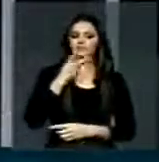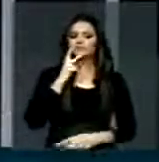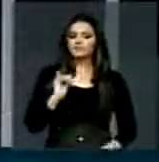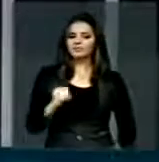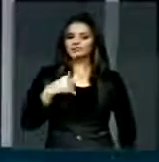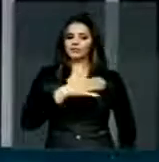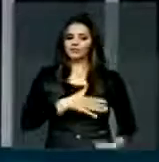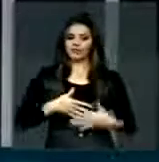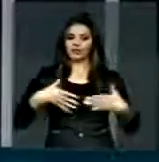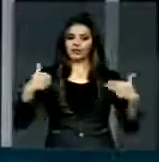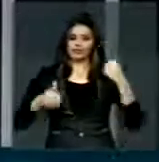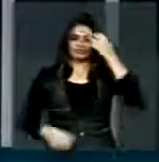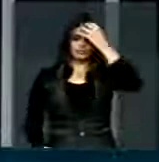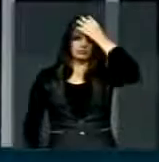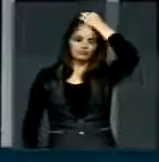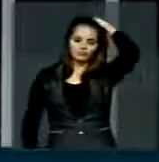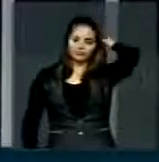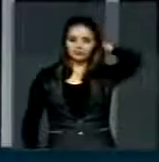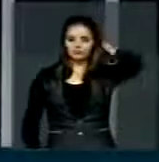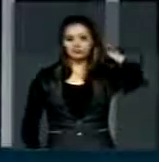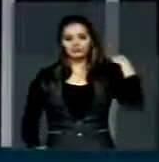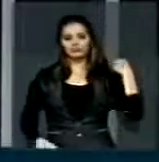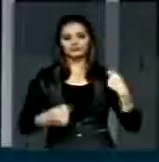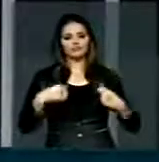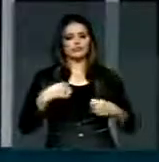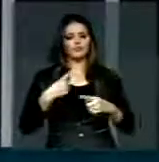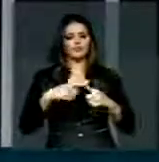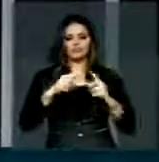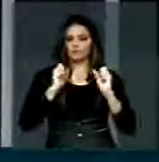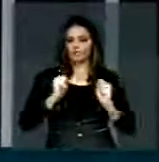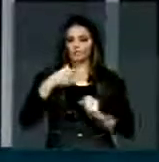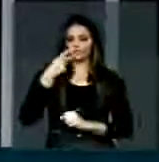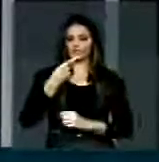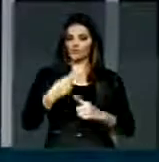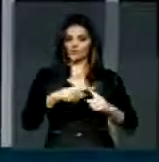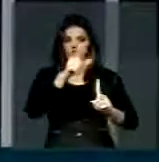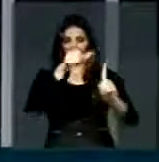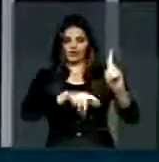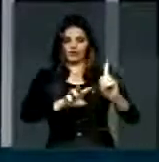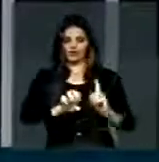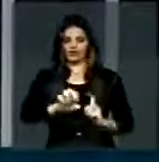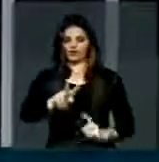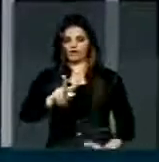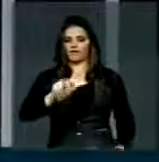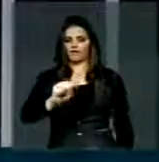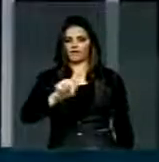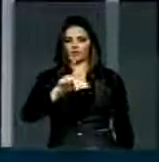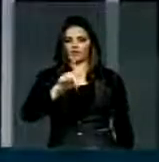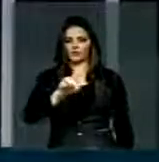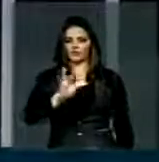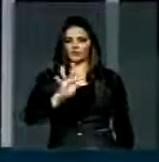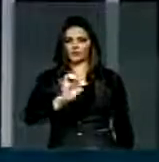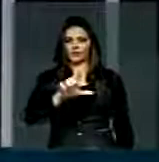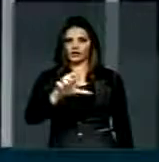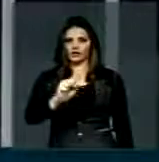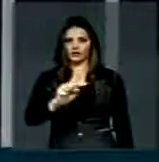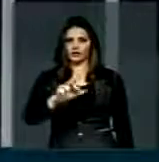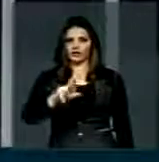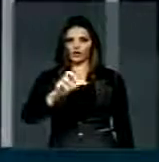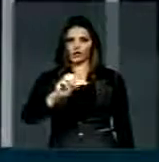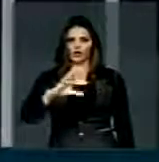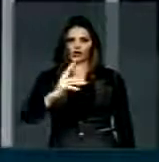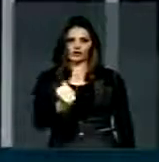um pai orgulhoso. E eu posso dizer isso porque o Evaldo Teles da Rocha começou a trabalhar comigo,